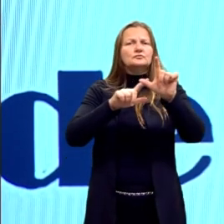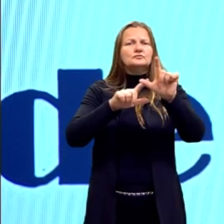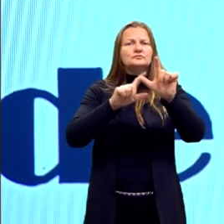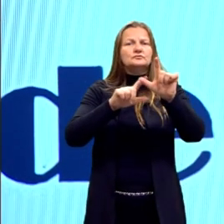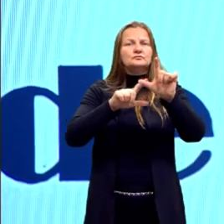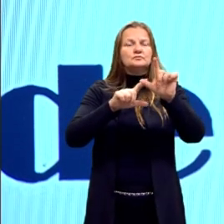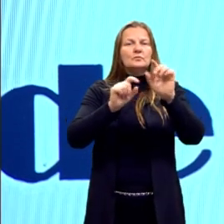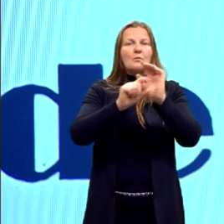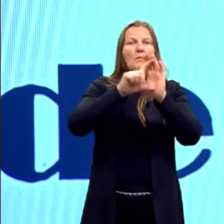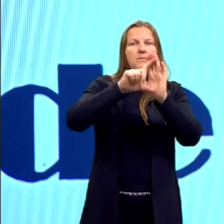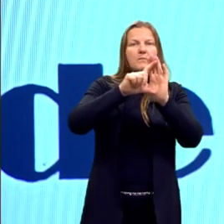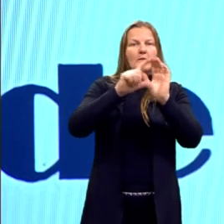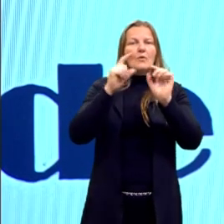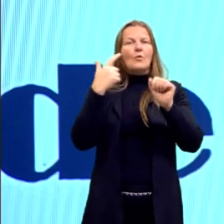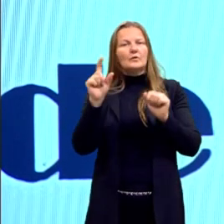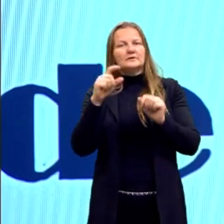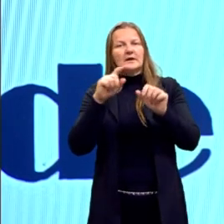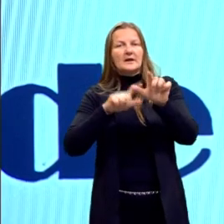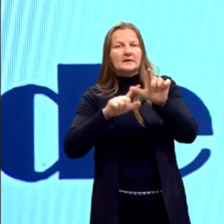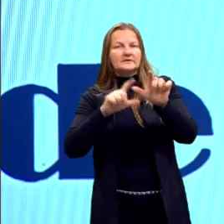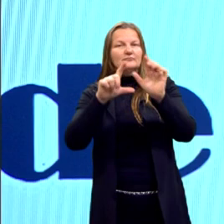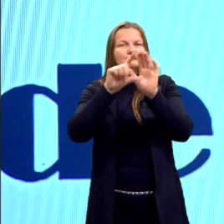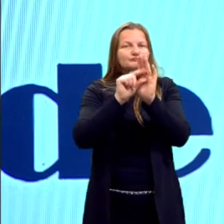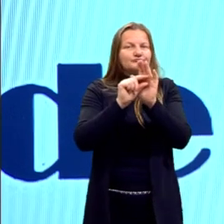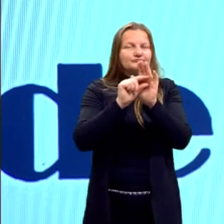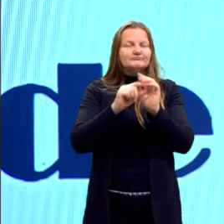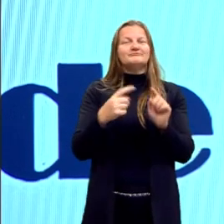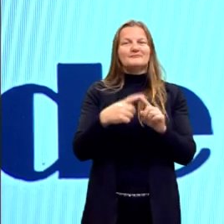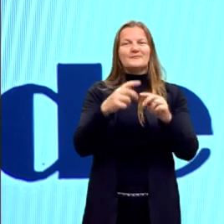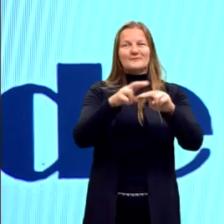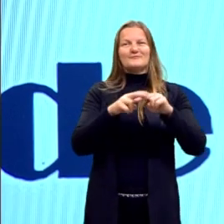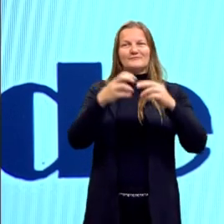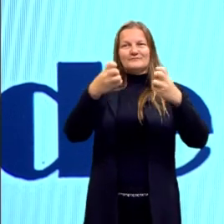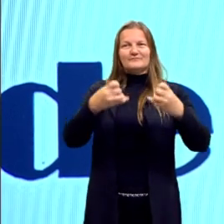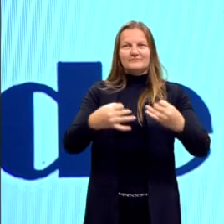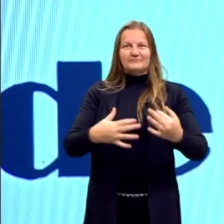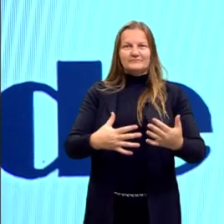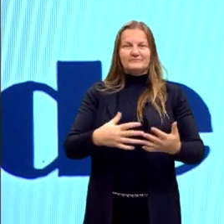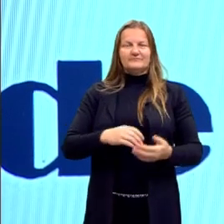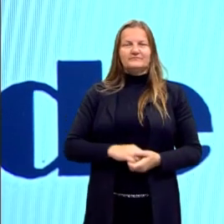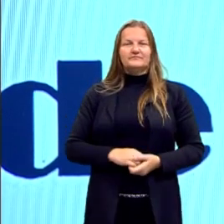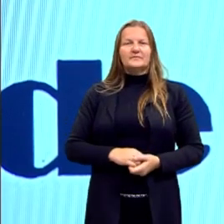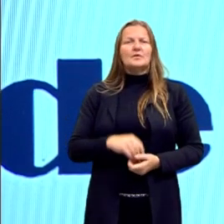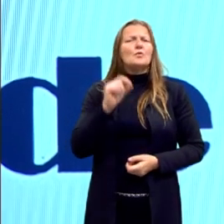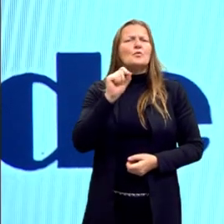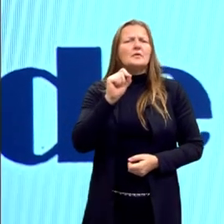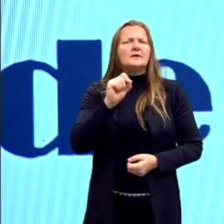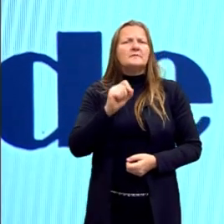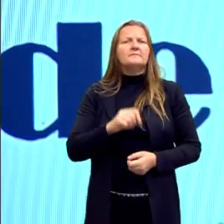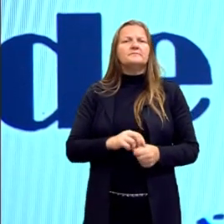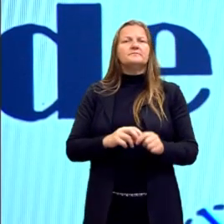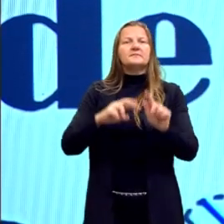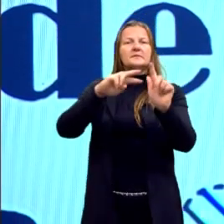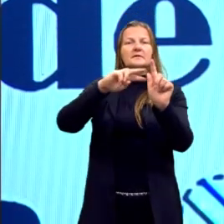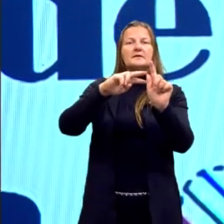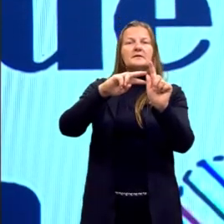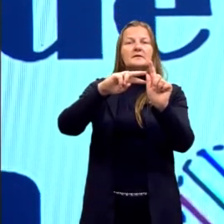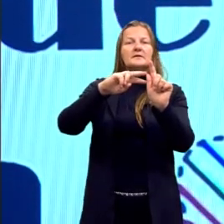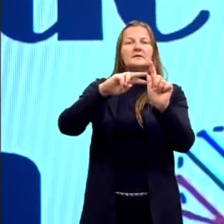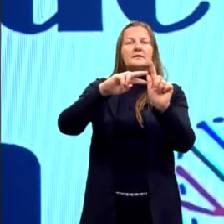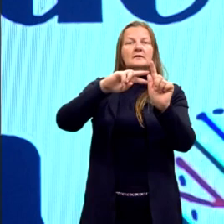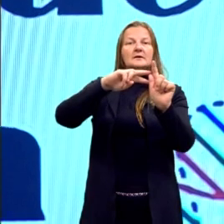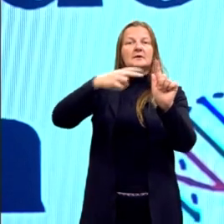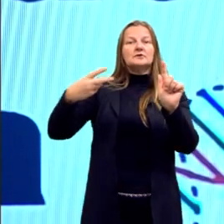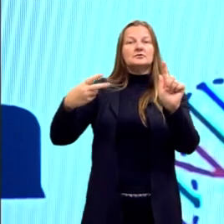maiúscula e uma minúscula. Geralmente, azão, azinho, por exemplo. O é um genótipo? É